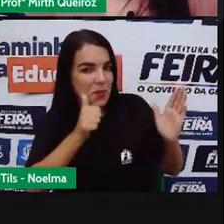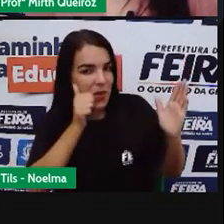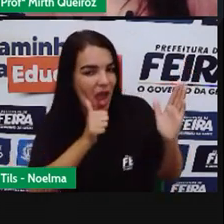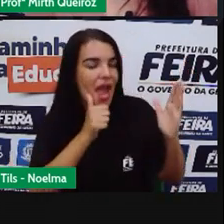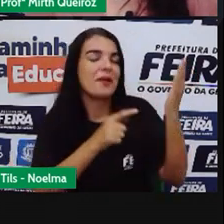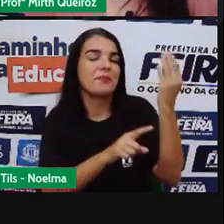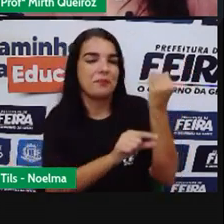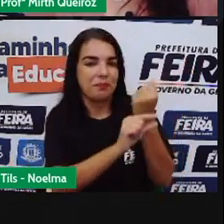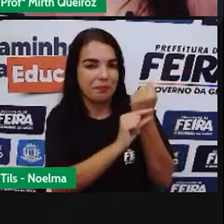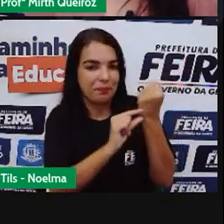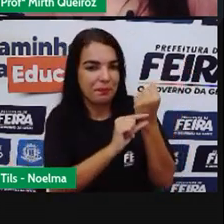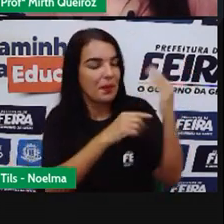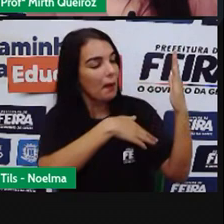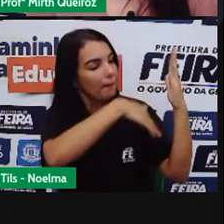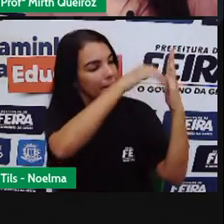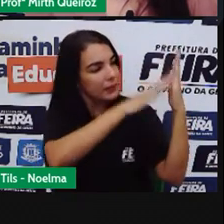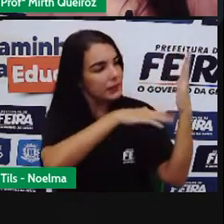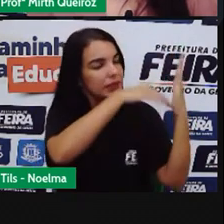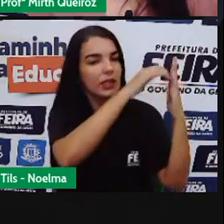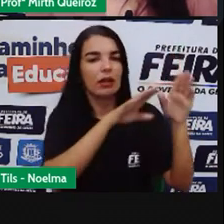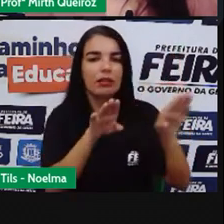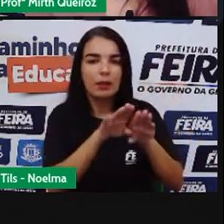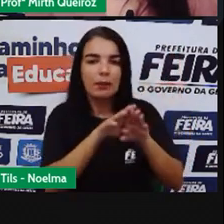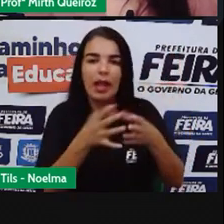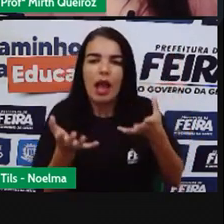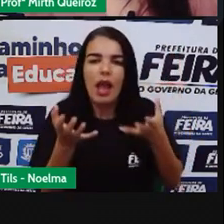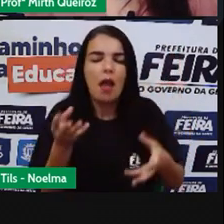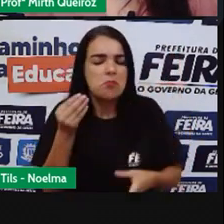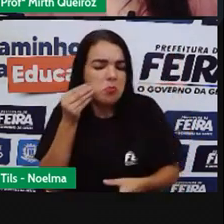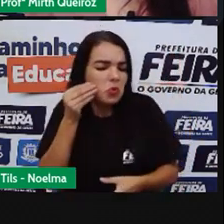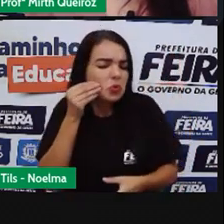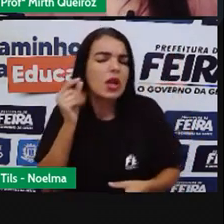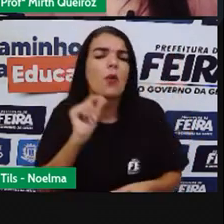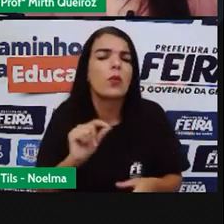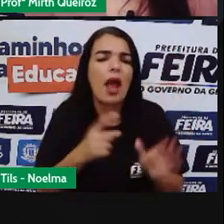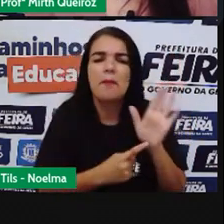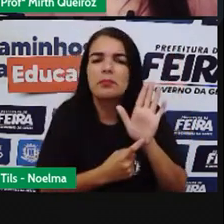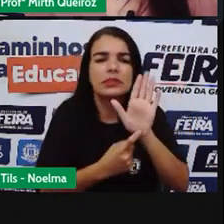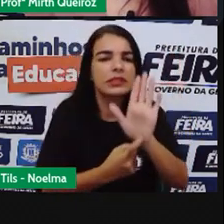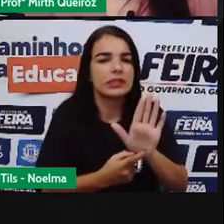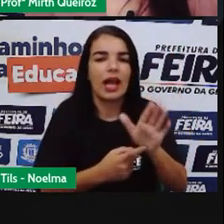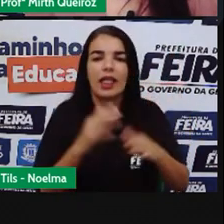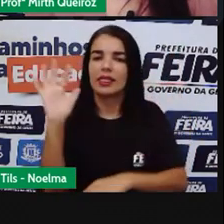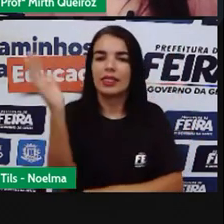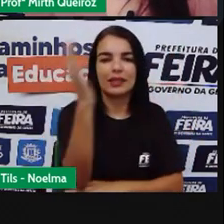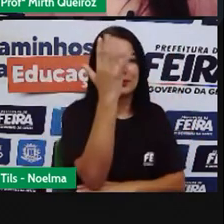A partir de sua arte Quis representar A natureza